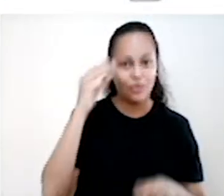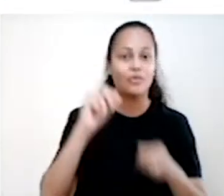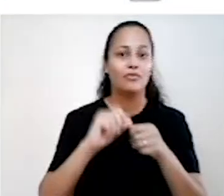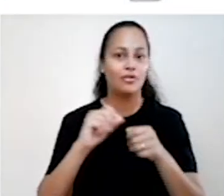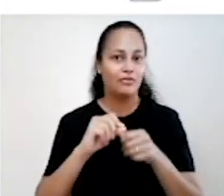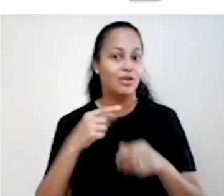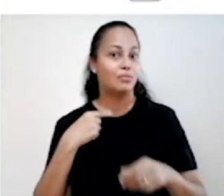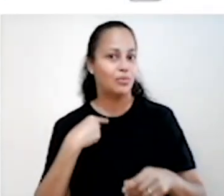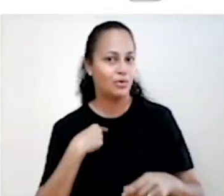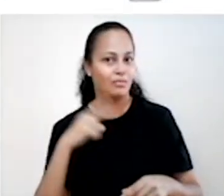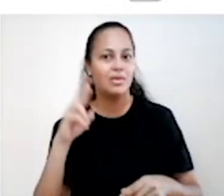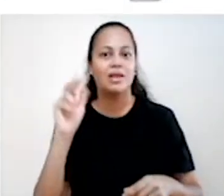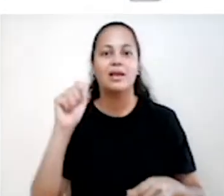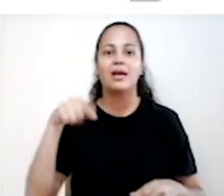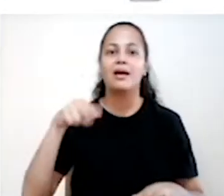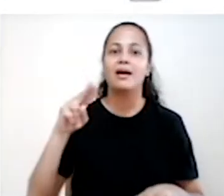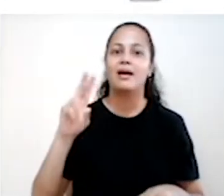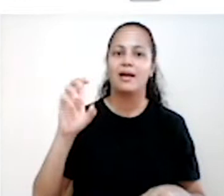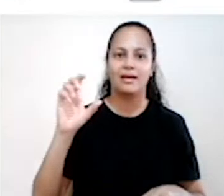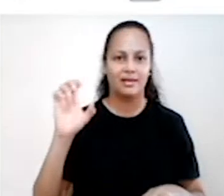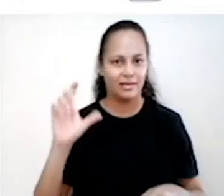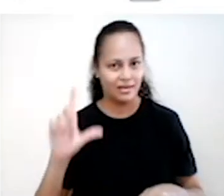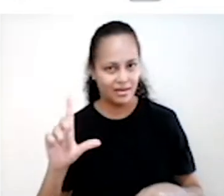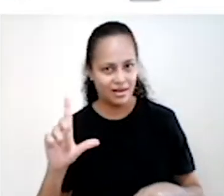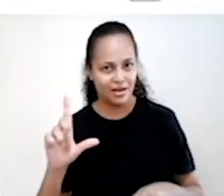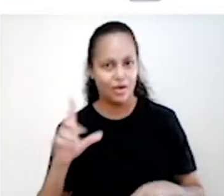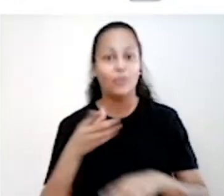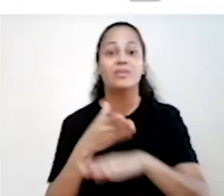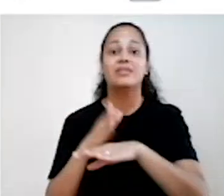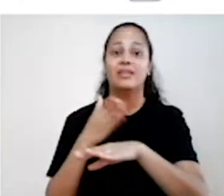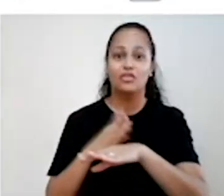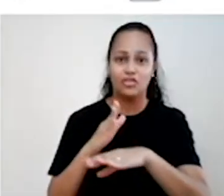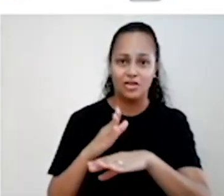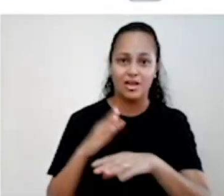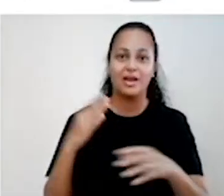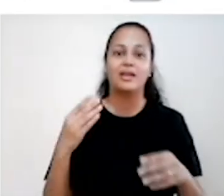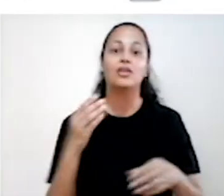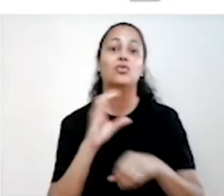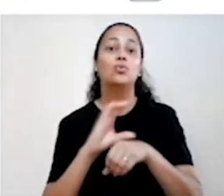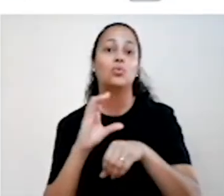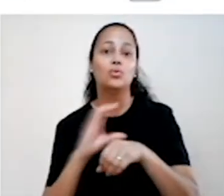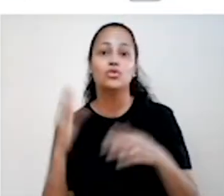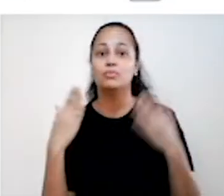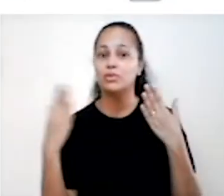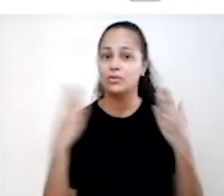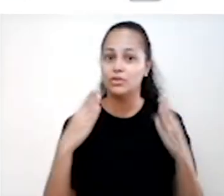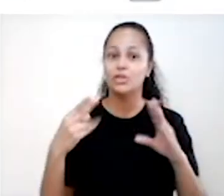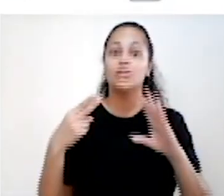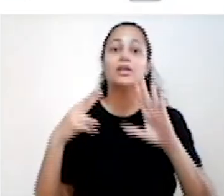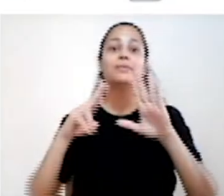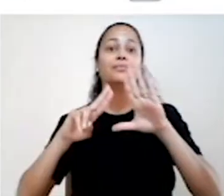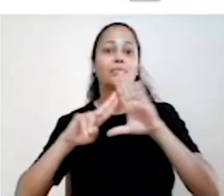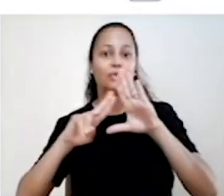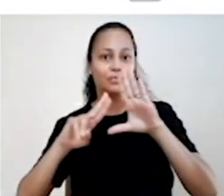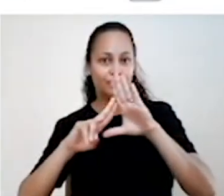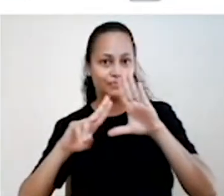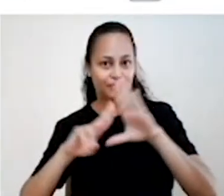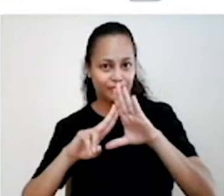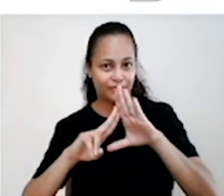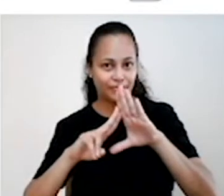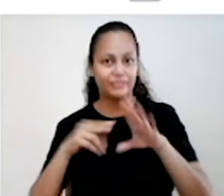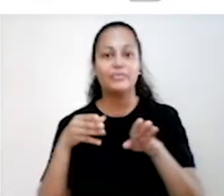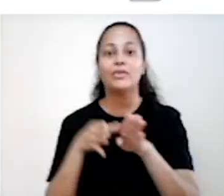por mim e pela Raquel, somos estagiárias do 6º período de Psicologia da Faculdade Barretos e fomos orientadas pelo professor